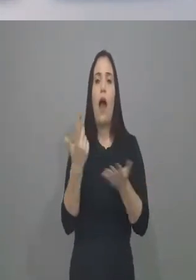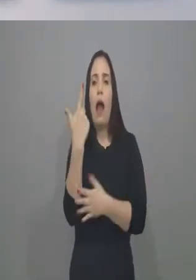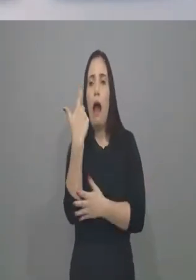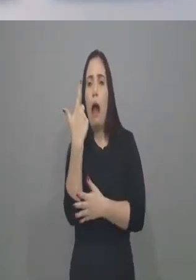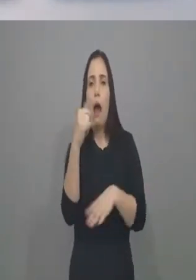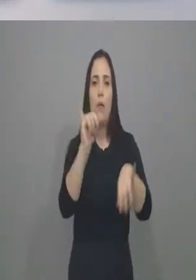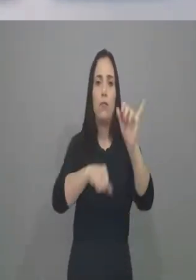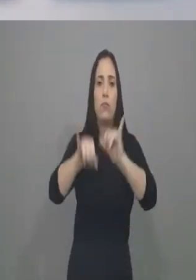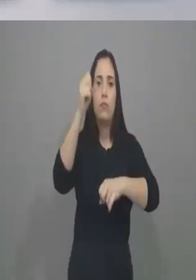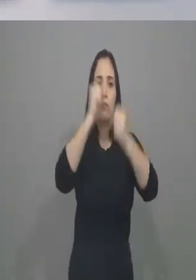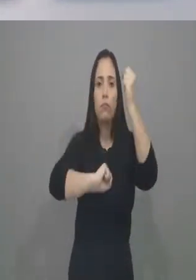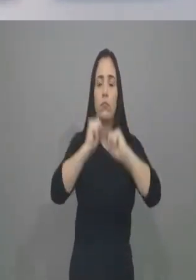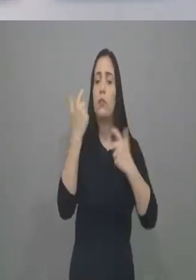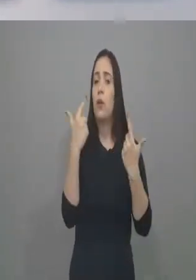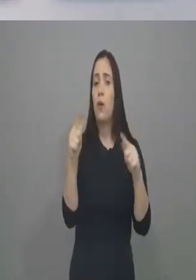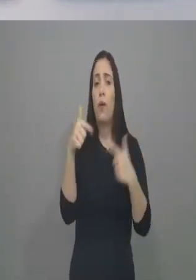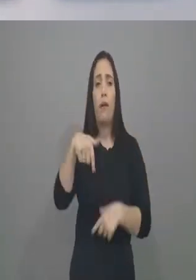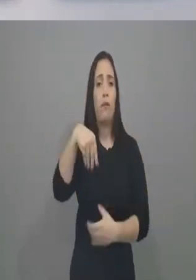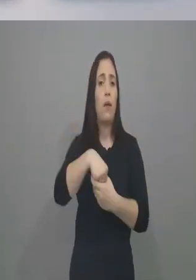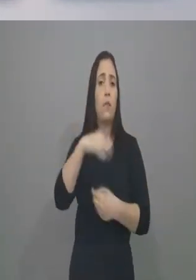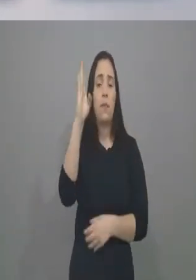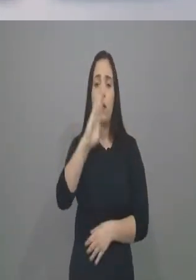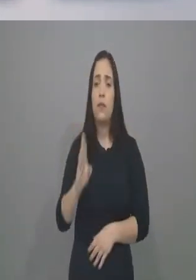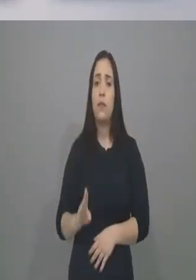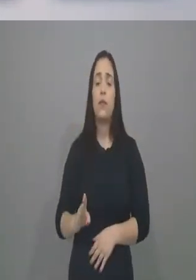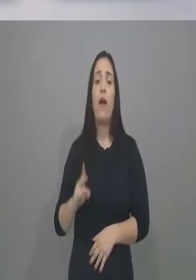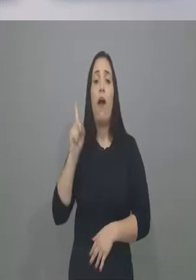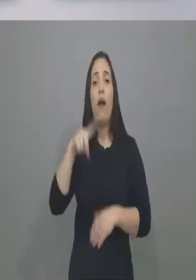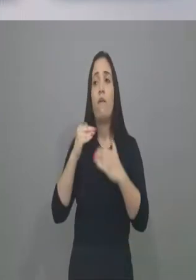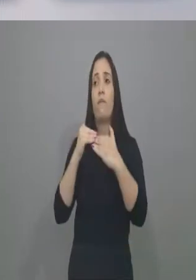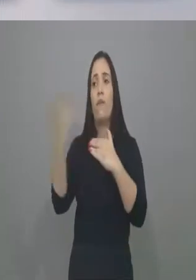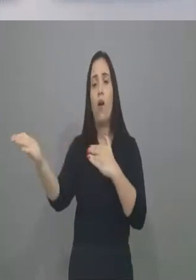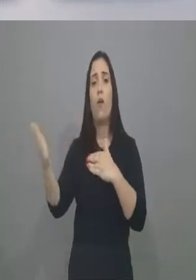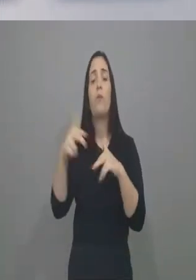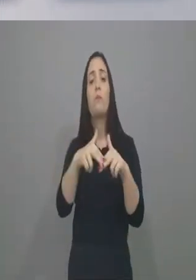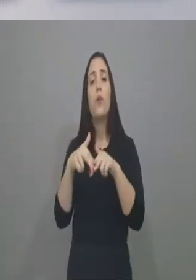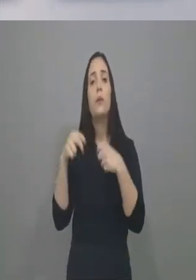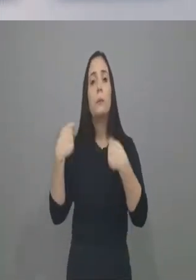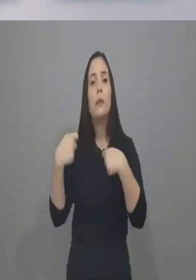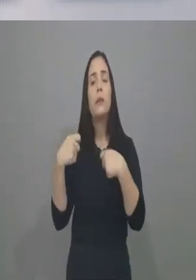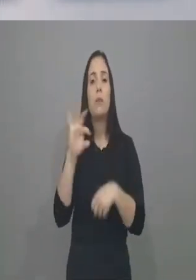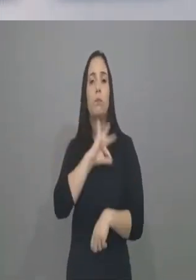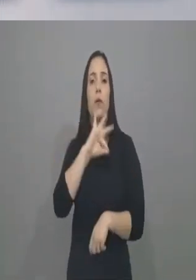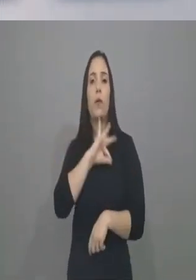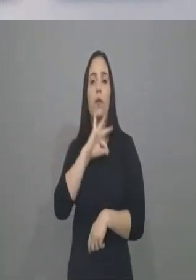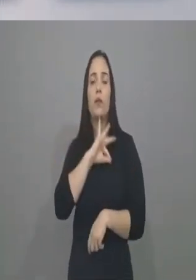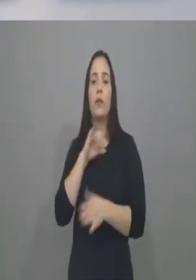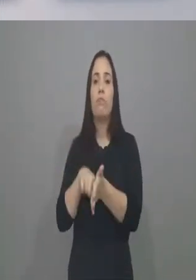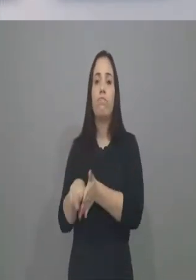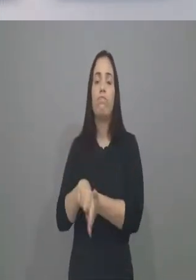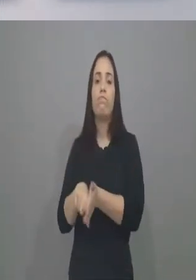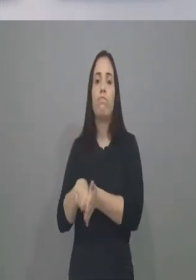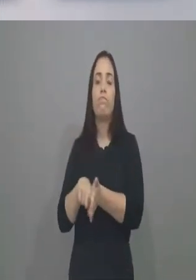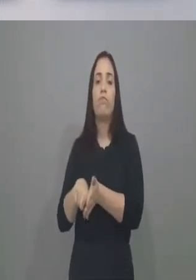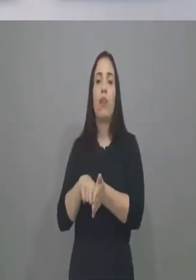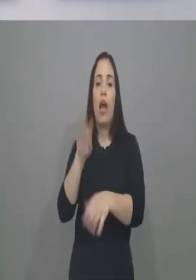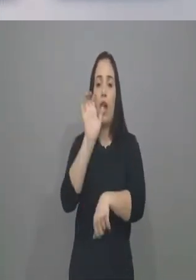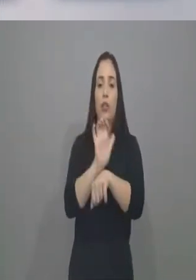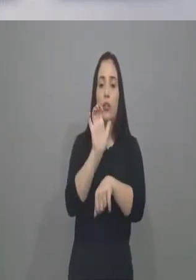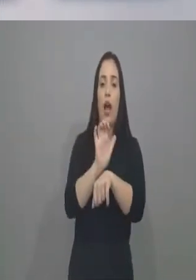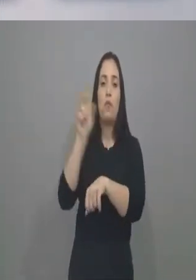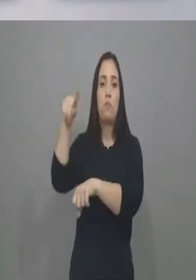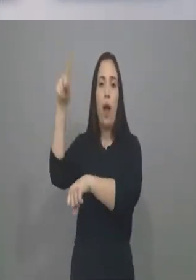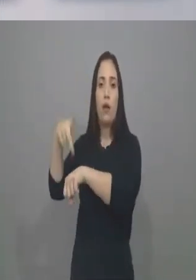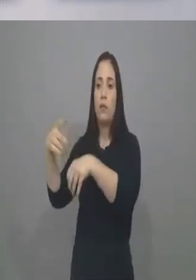o governo do Estado, ele se bateu muito. Ele, na reunião de governadores, em todos os momentos, ele